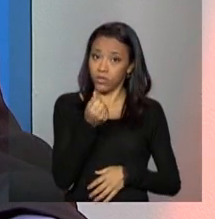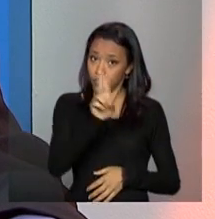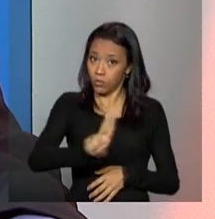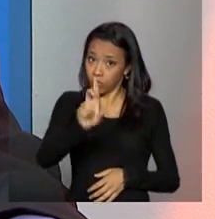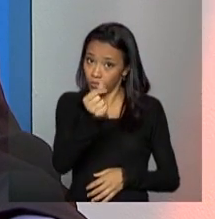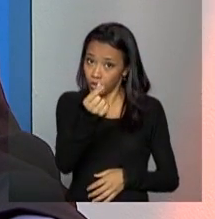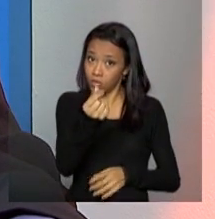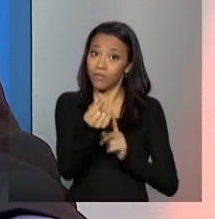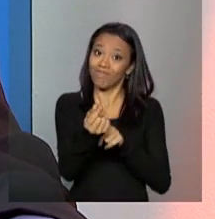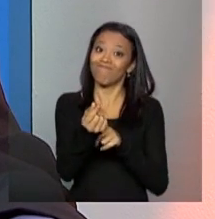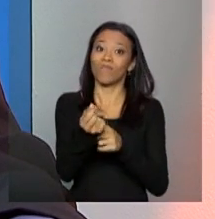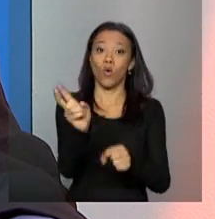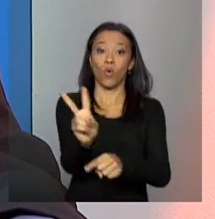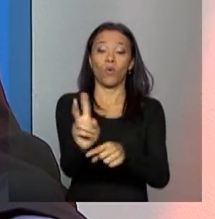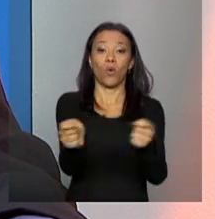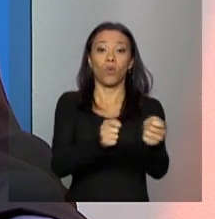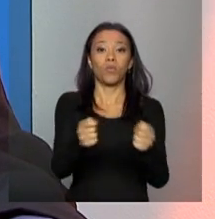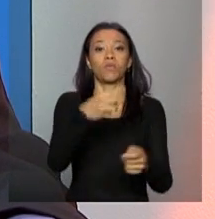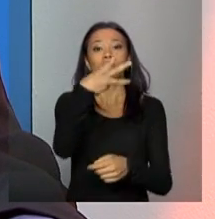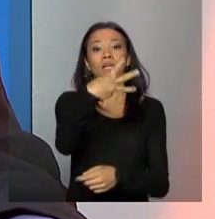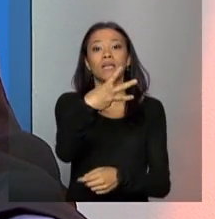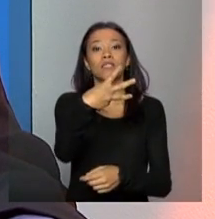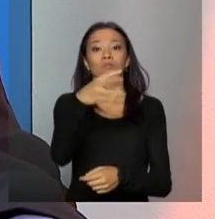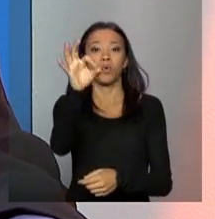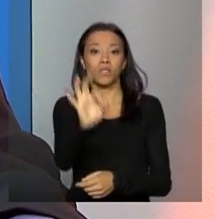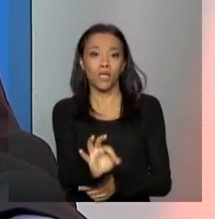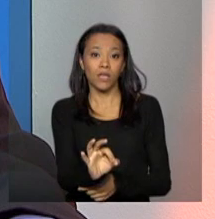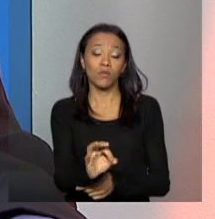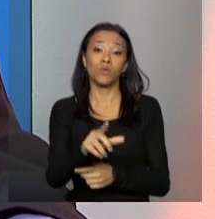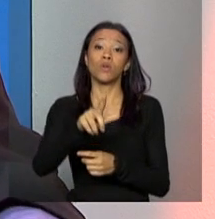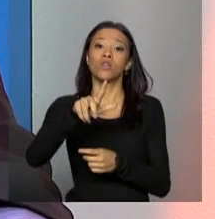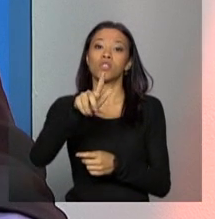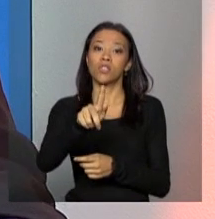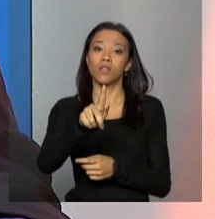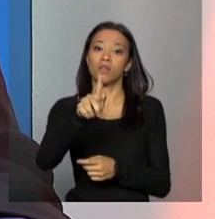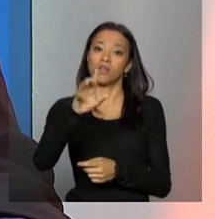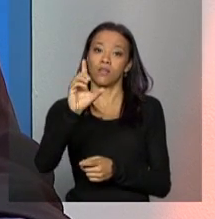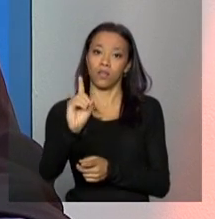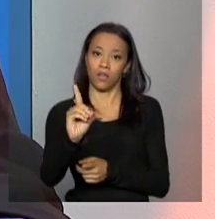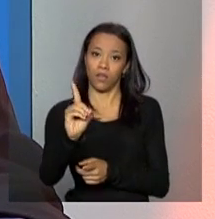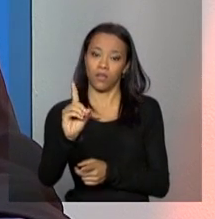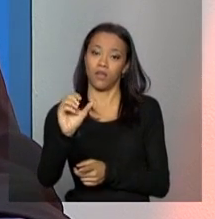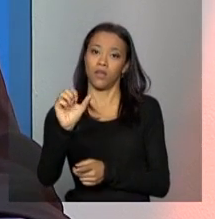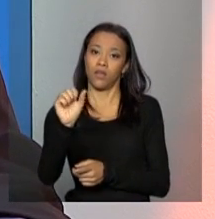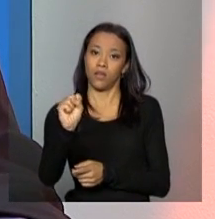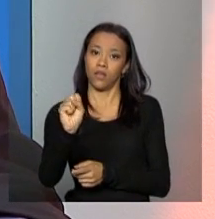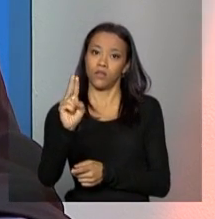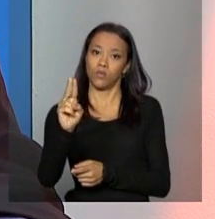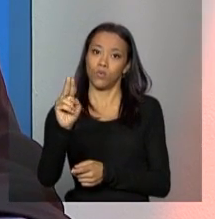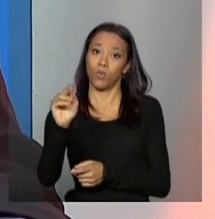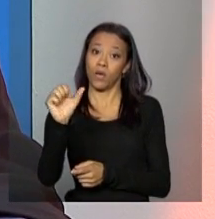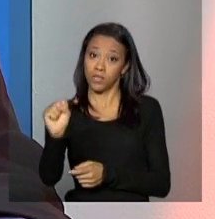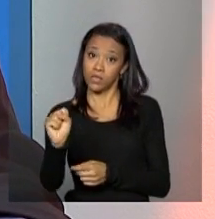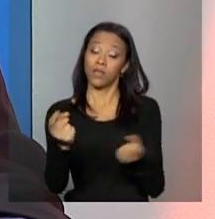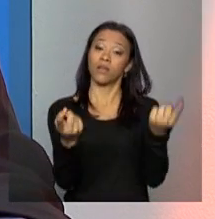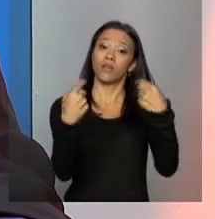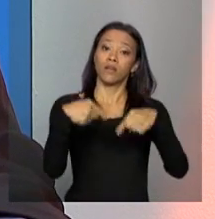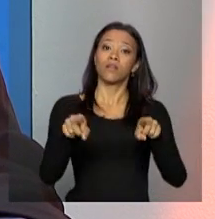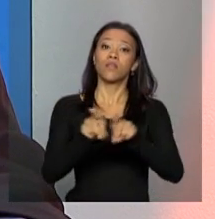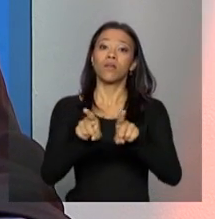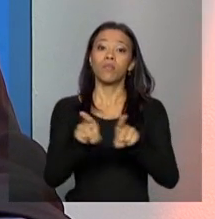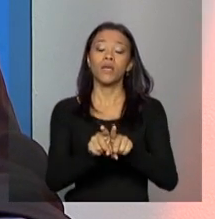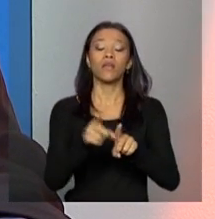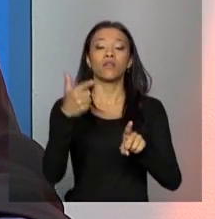controle social, como 3% do IGD que eu disse agora há pouco, 3% do IGD Bolsa Família e os